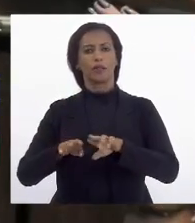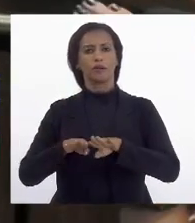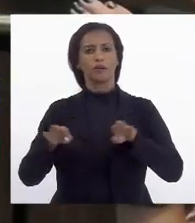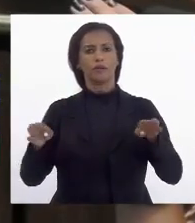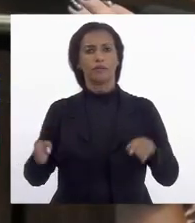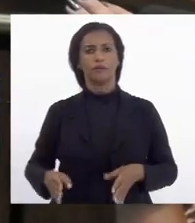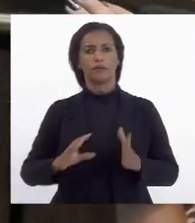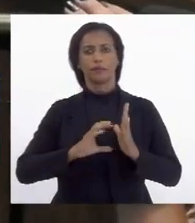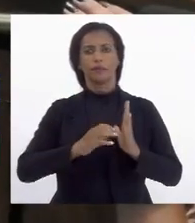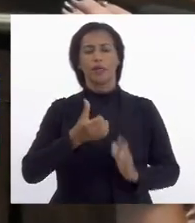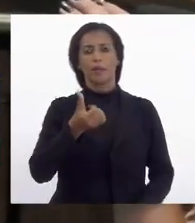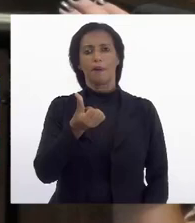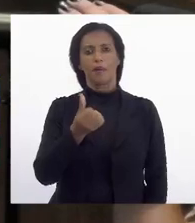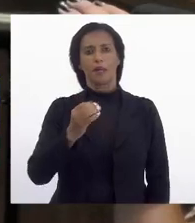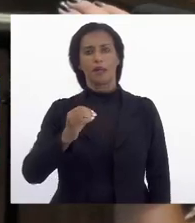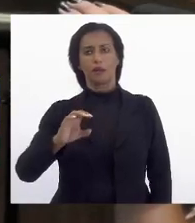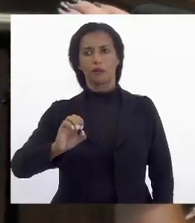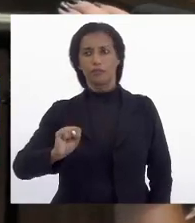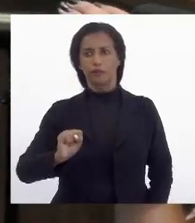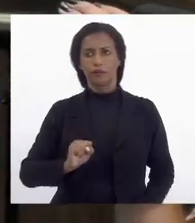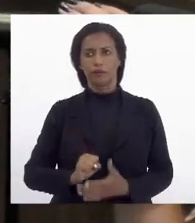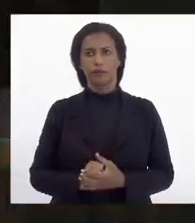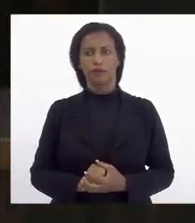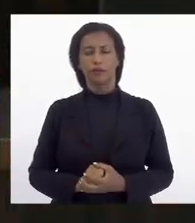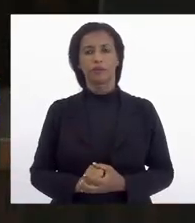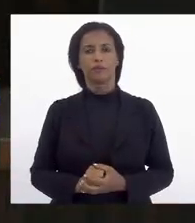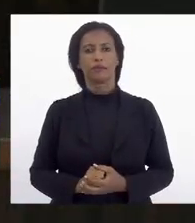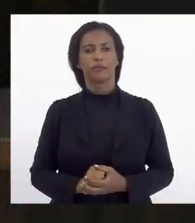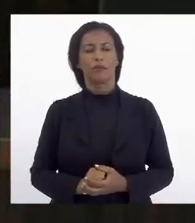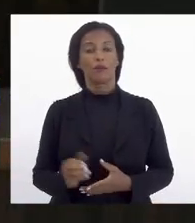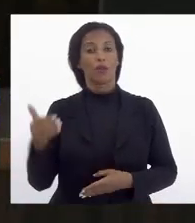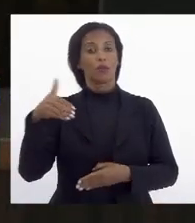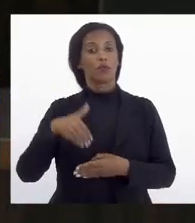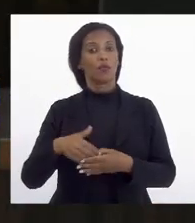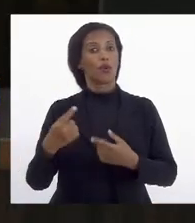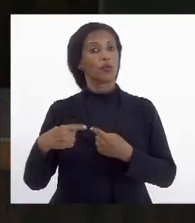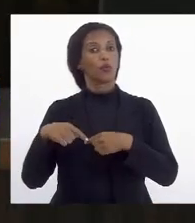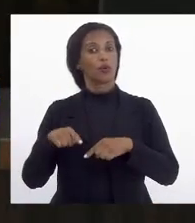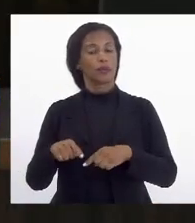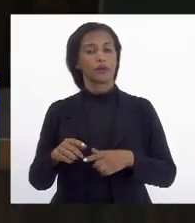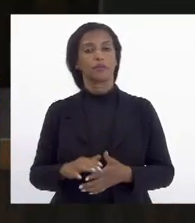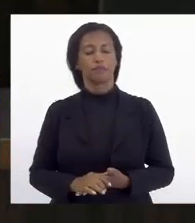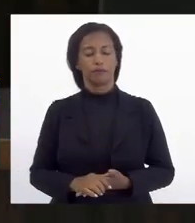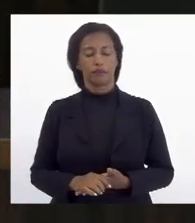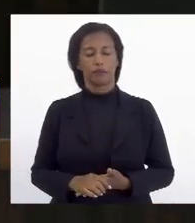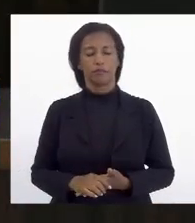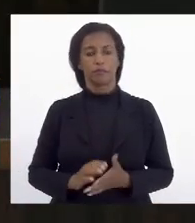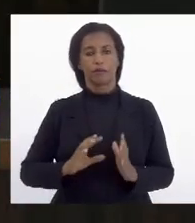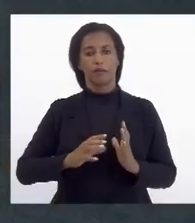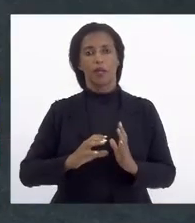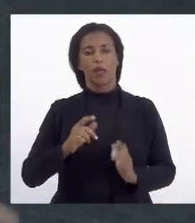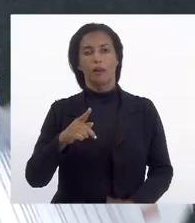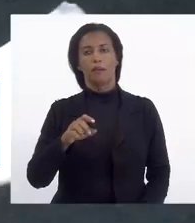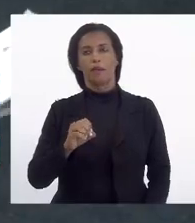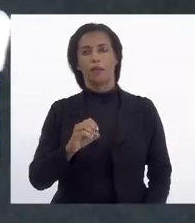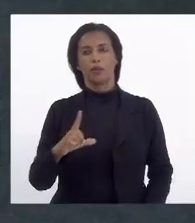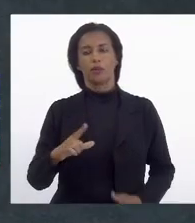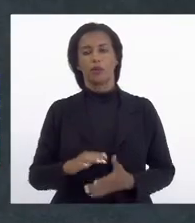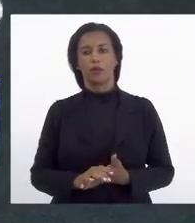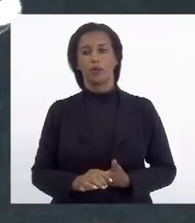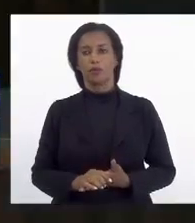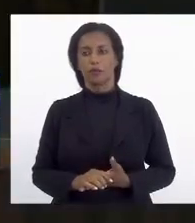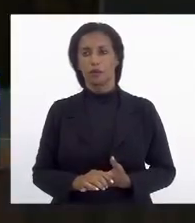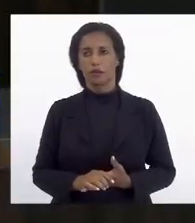projeto 608 consignado o voto contrário da bancada do PSOL muito obrigada a enfermeira